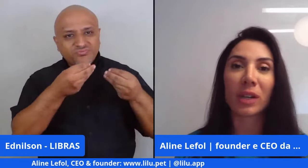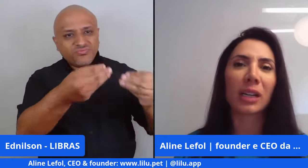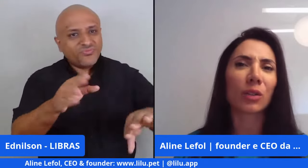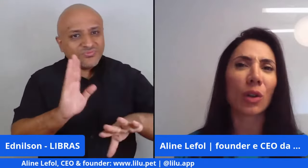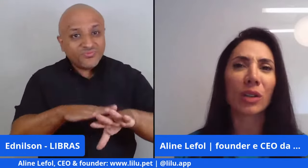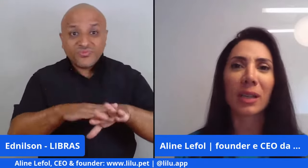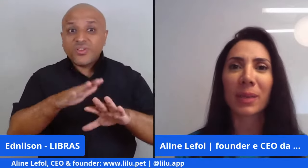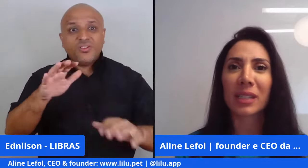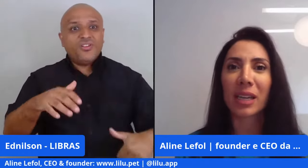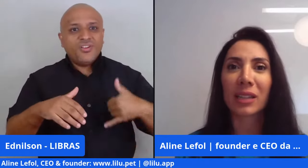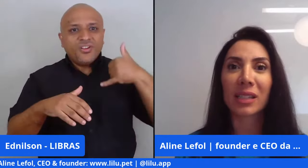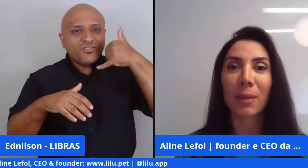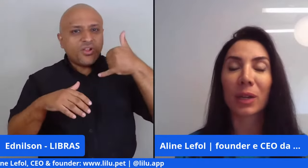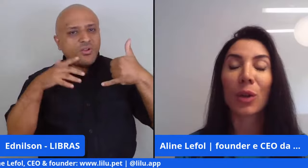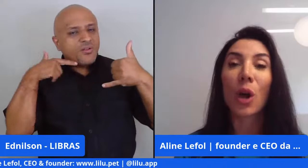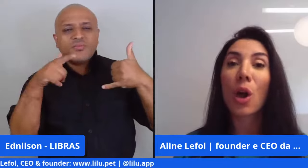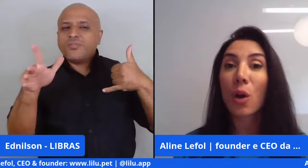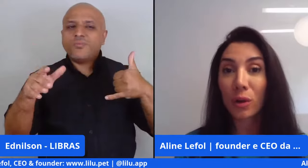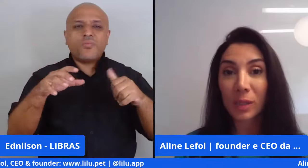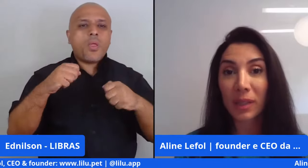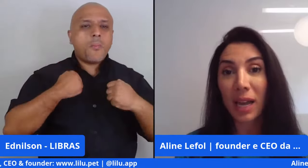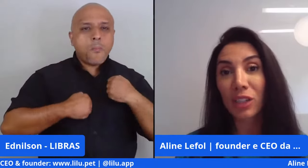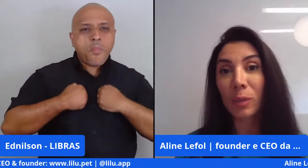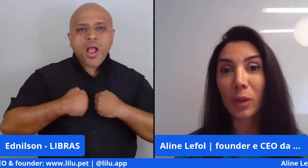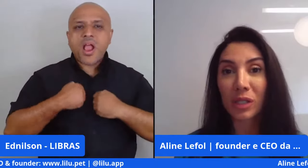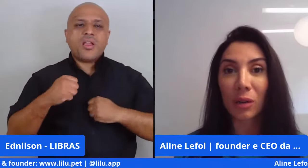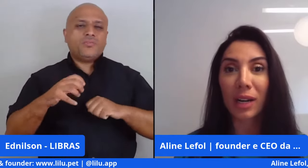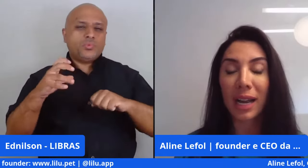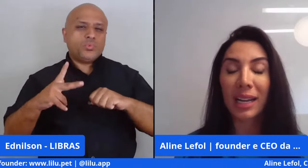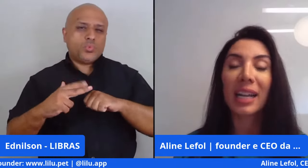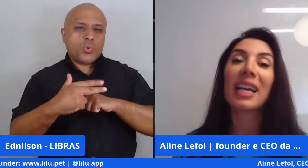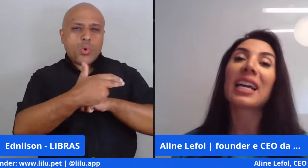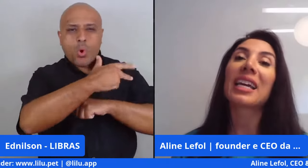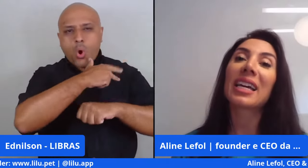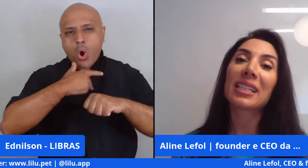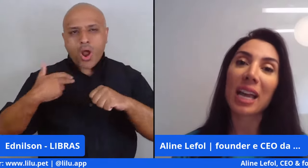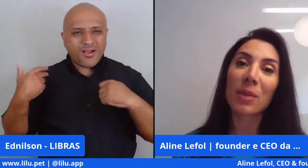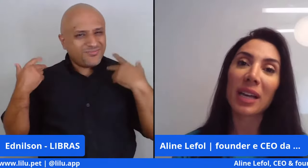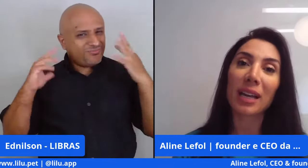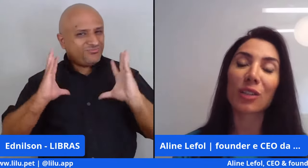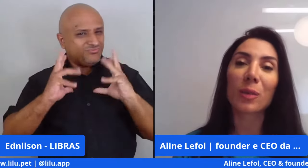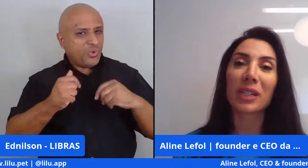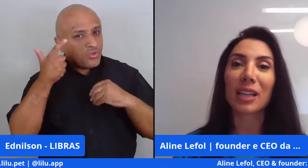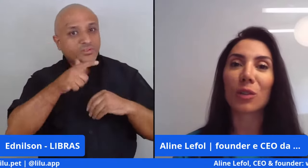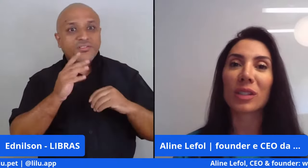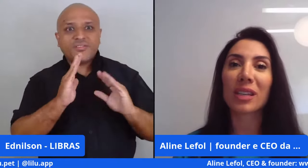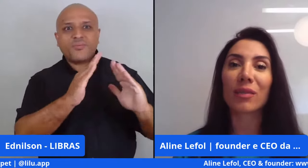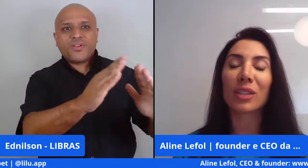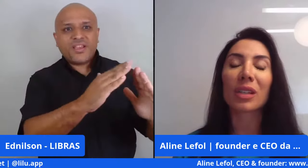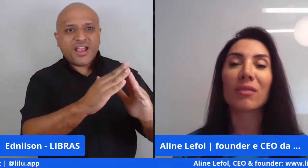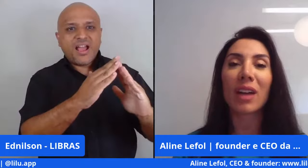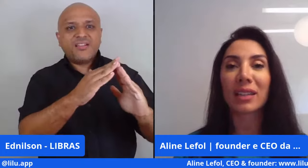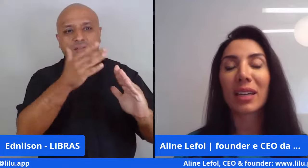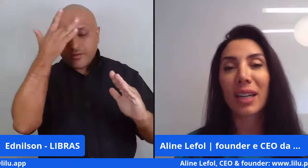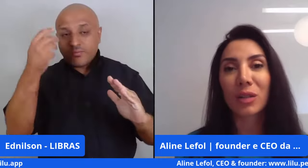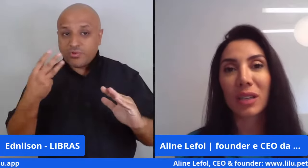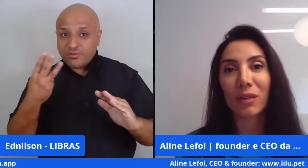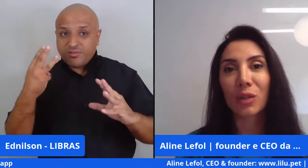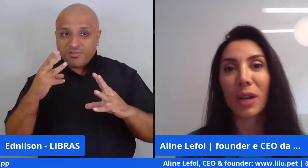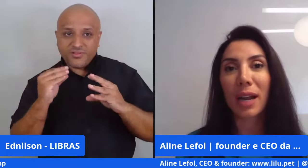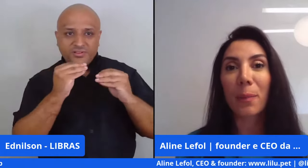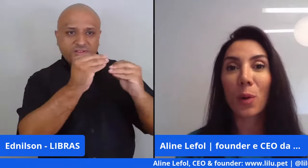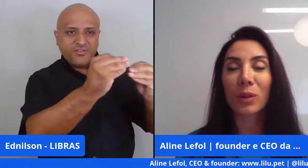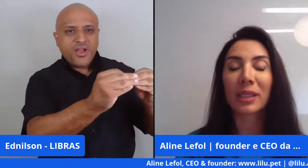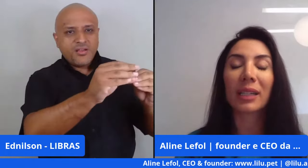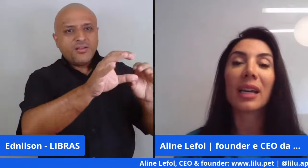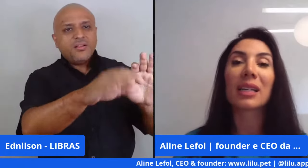serviço de banho, tosa, passeio, adestramento, hospedagem pelo celular. E recebe, em casa, um prestador de serviço que vai entregar o